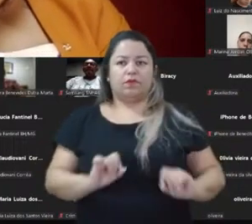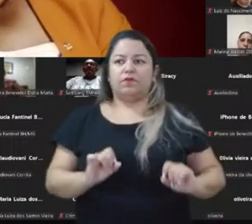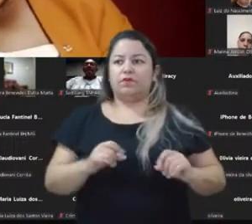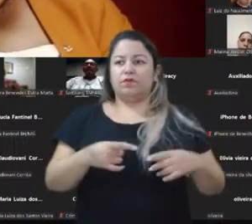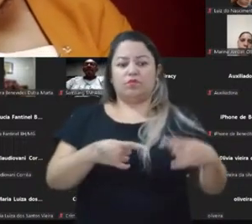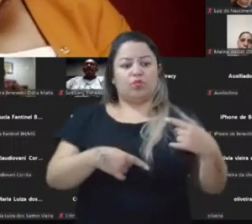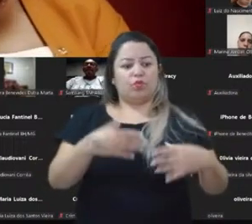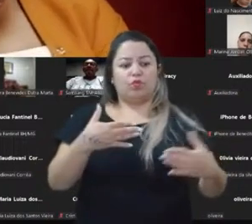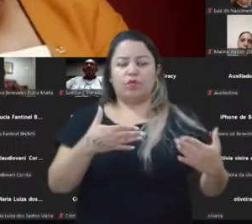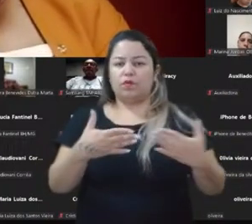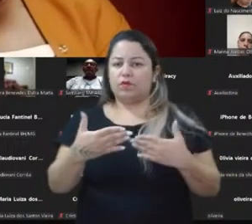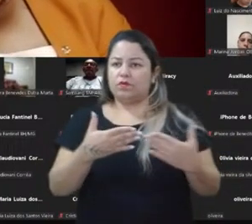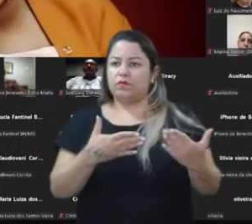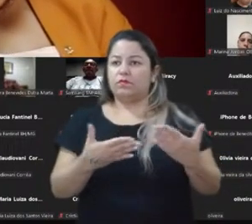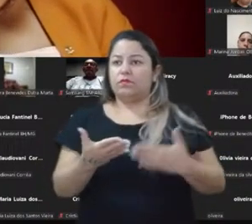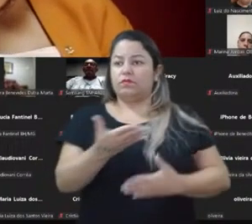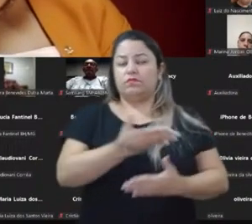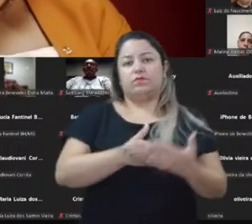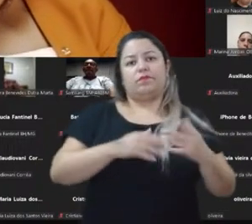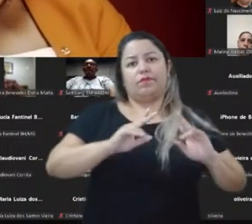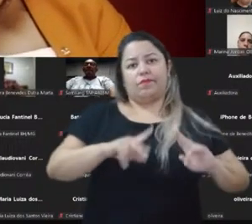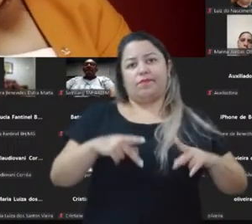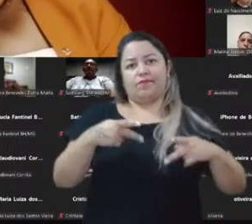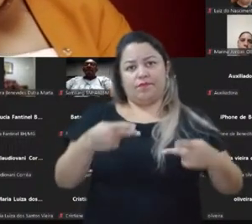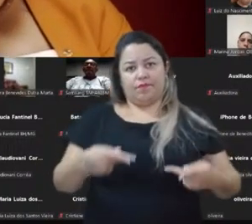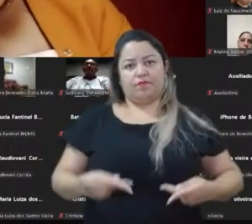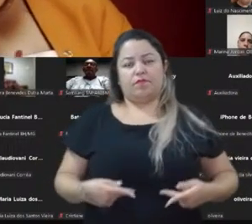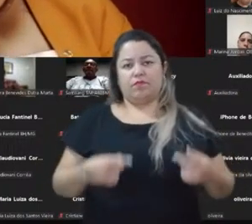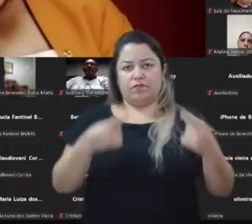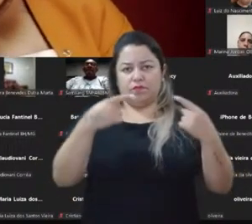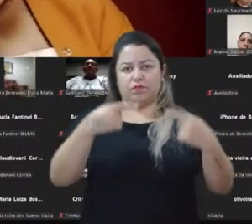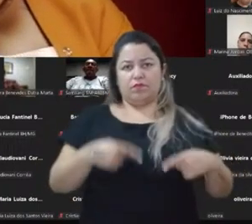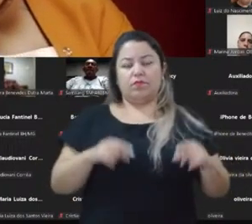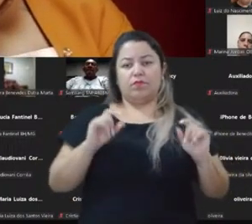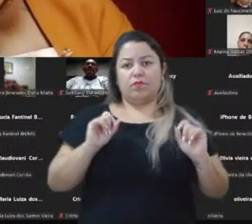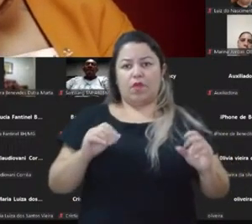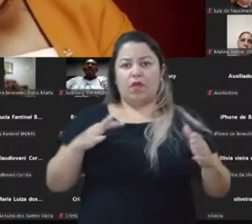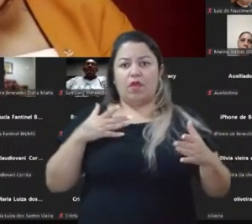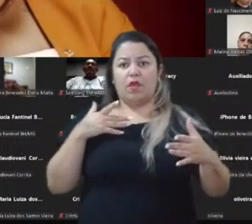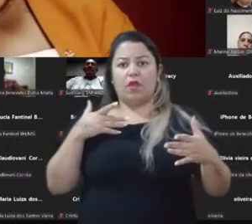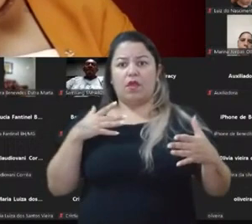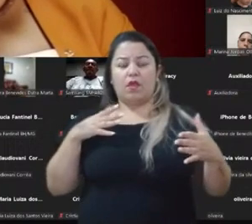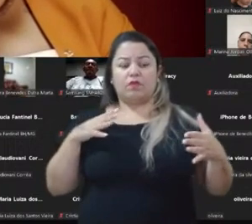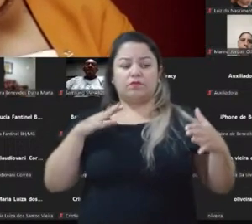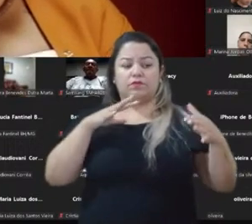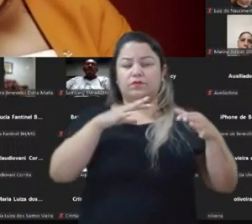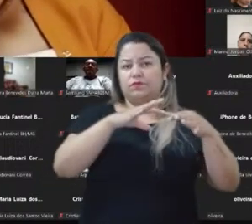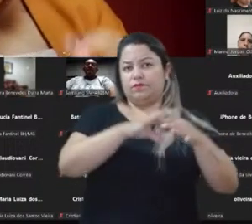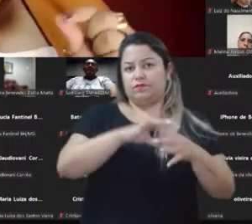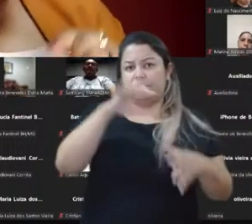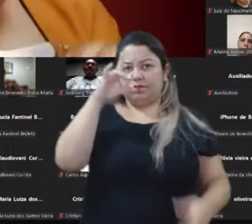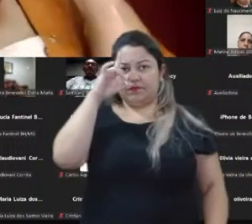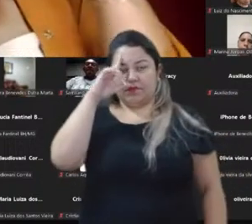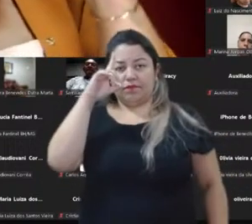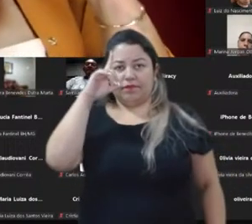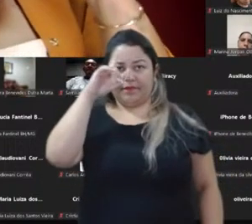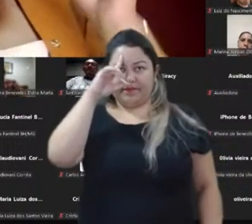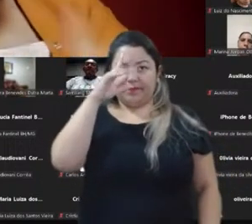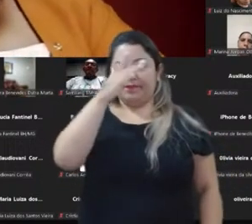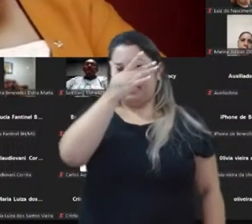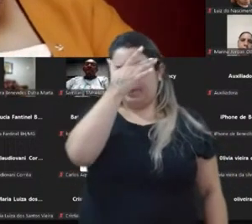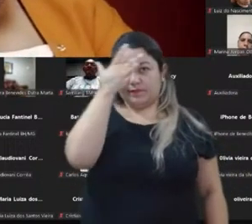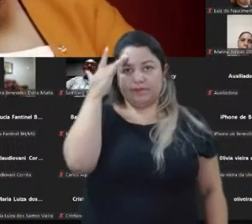quando a gente humaniza essa atuação política e aproxima do cotidiano também das pessoas. Tem